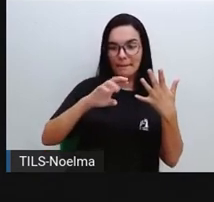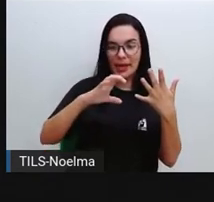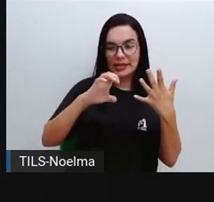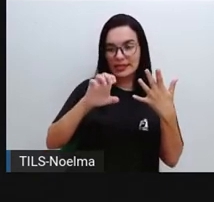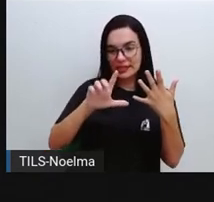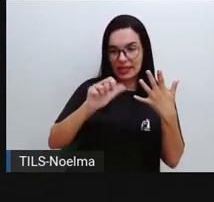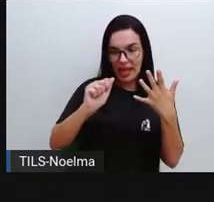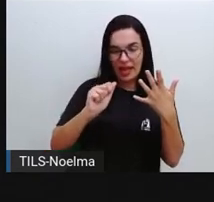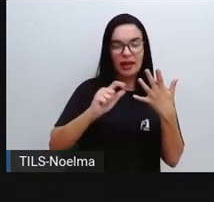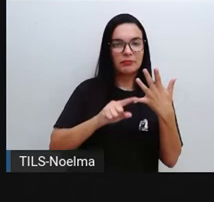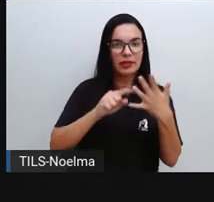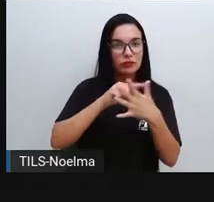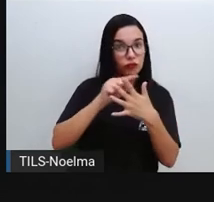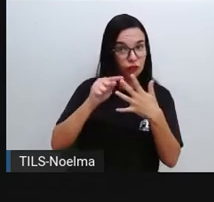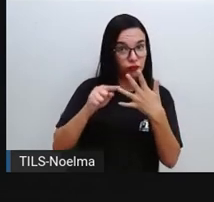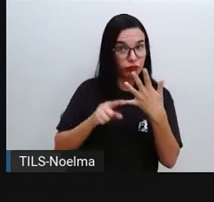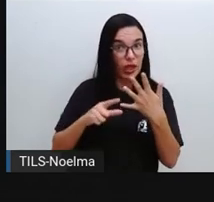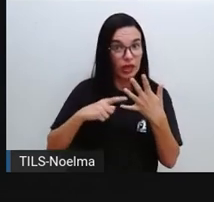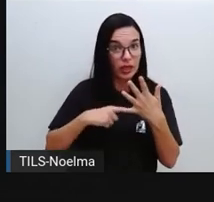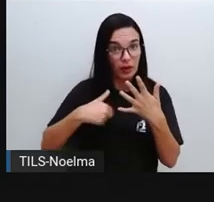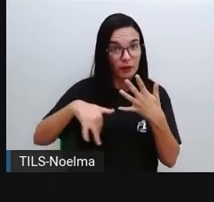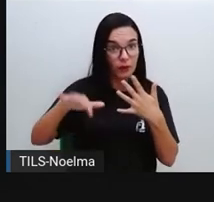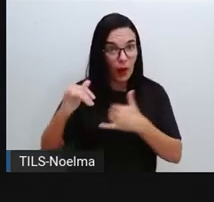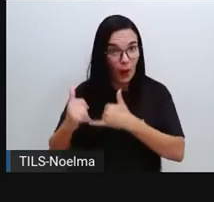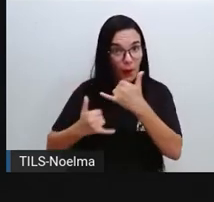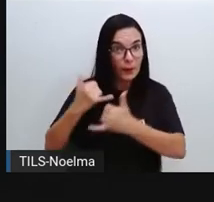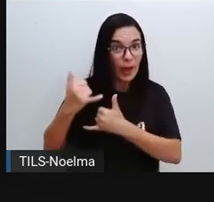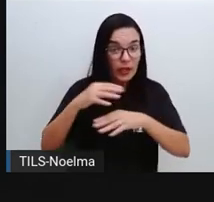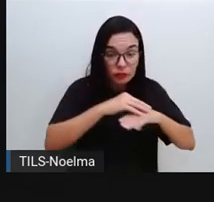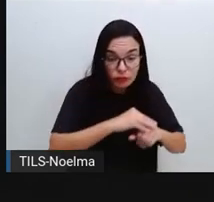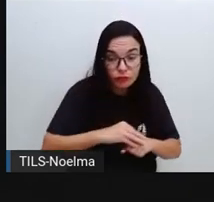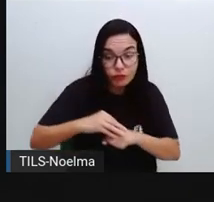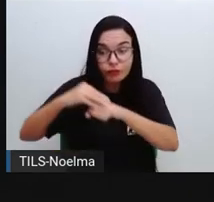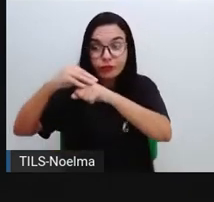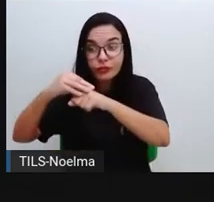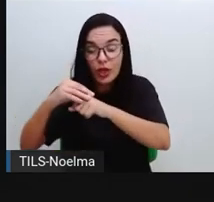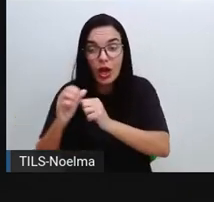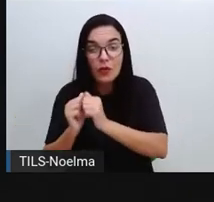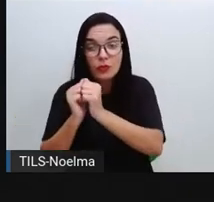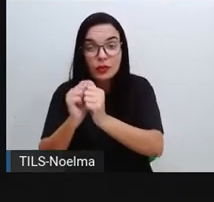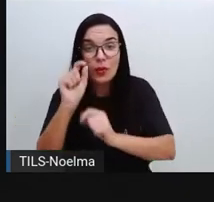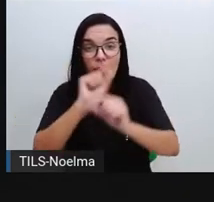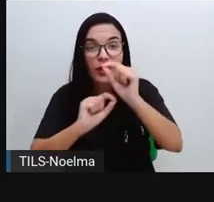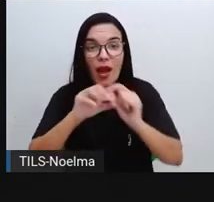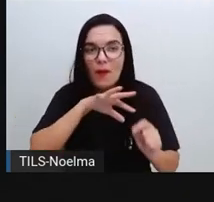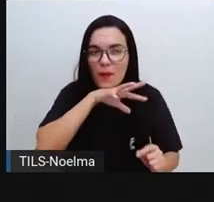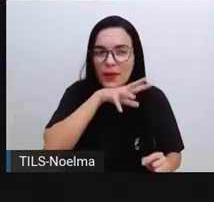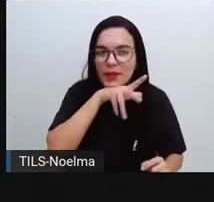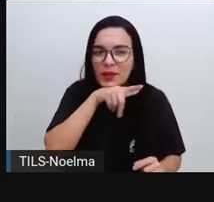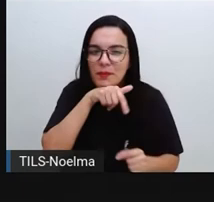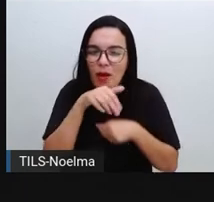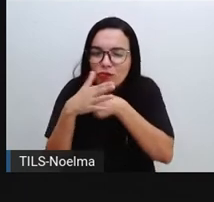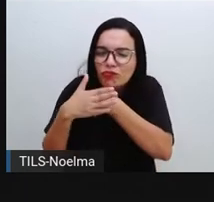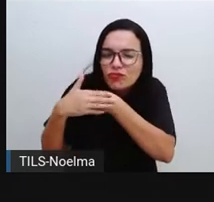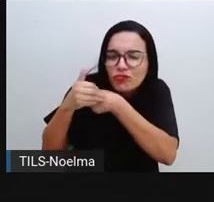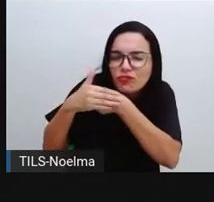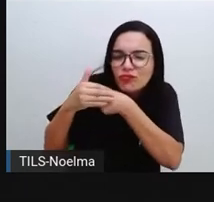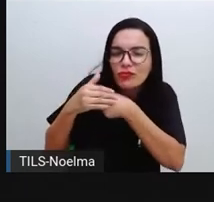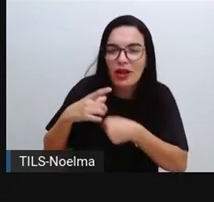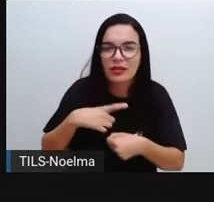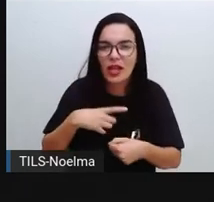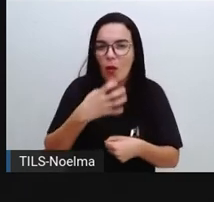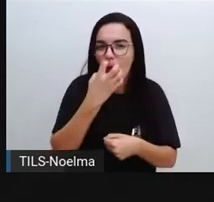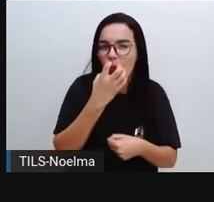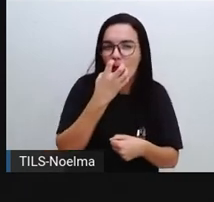criança dessa que aparece nesse probleminha, ela tem um animalzinho de estimação. Então, gente tem uma criança aqui que tem um cachorrinho branco,